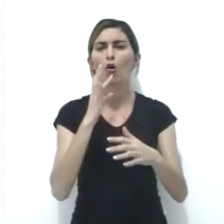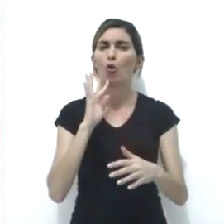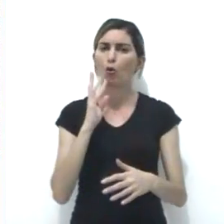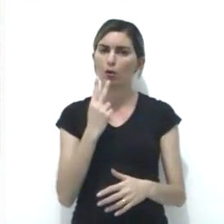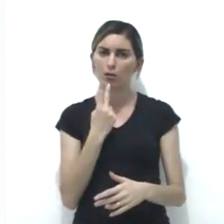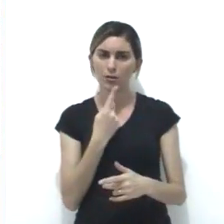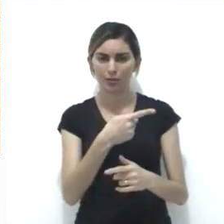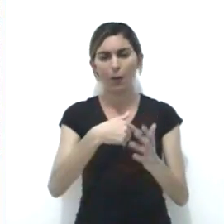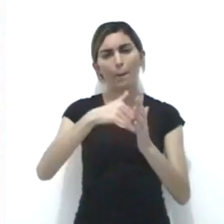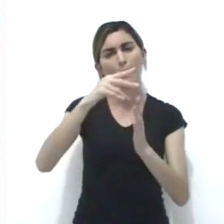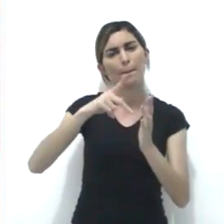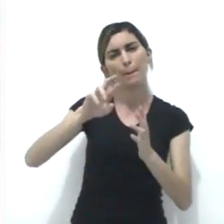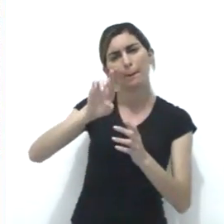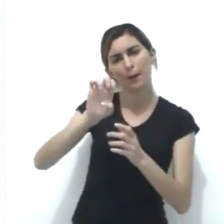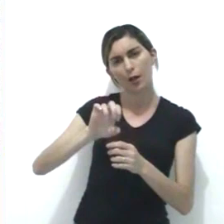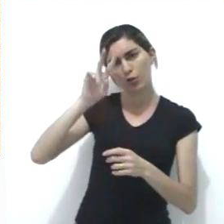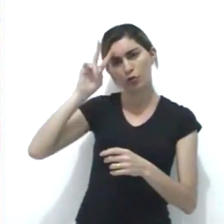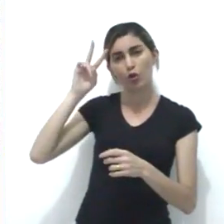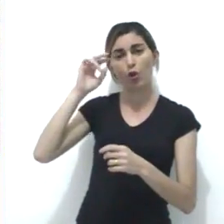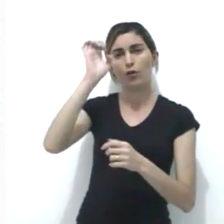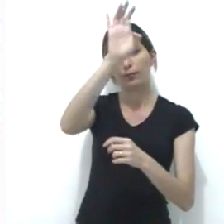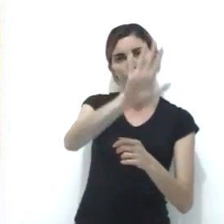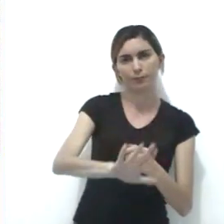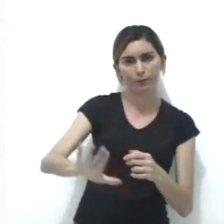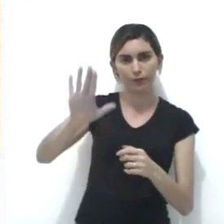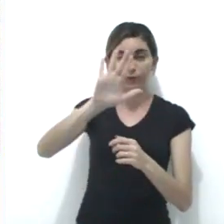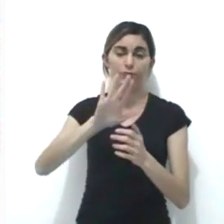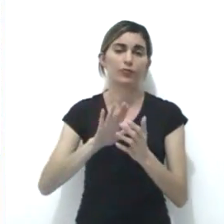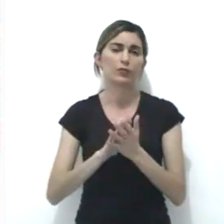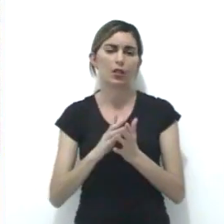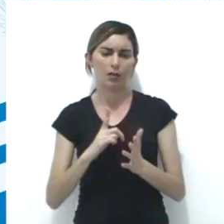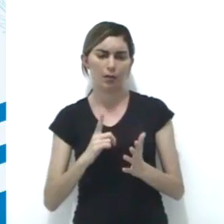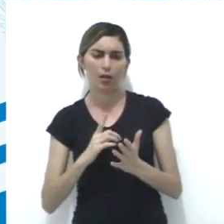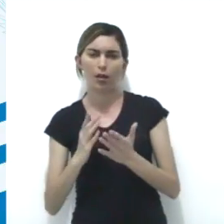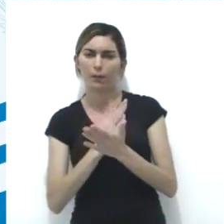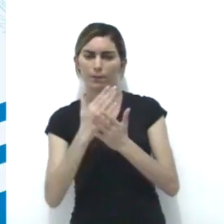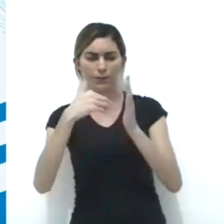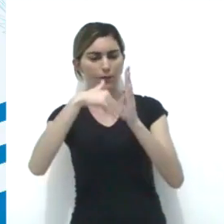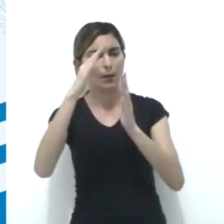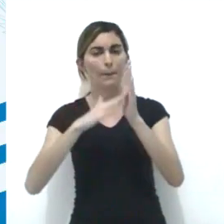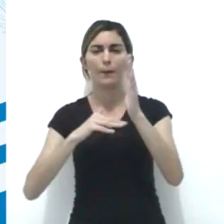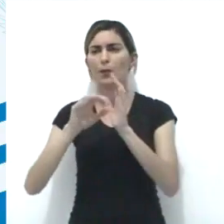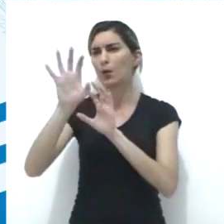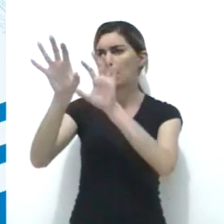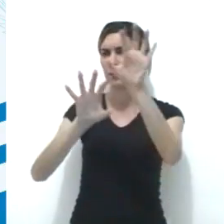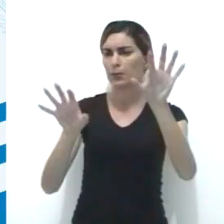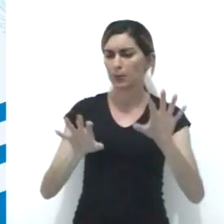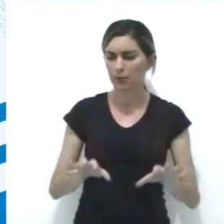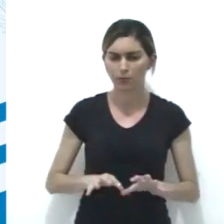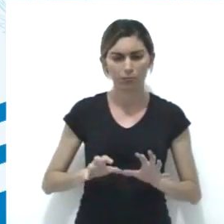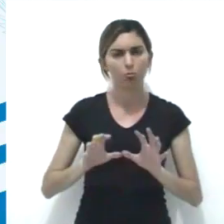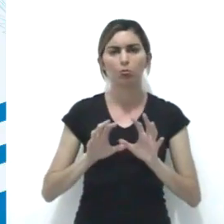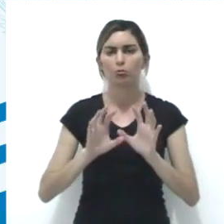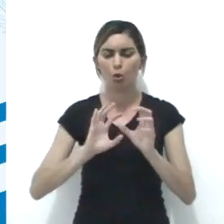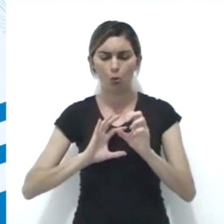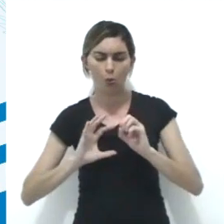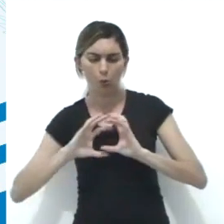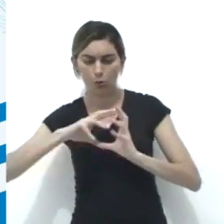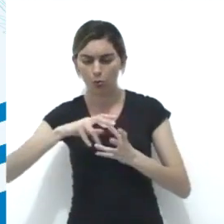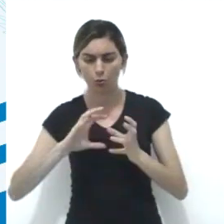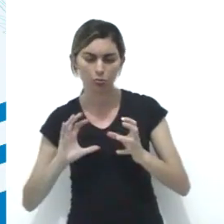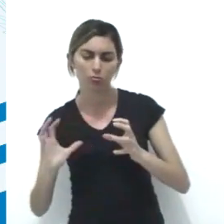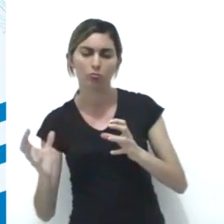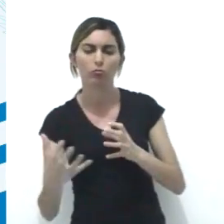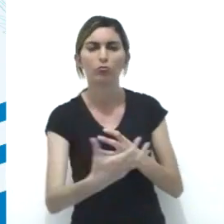pinturas reconhecidas como pré-históricas na Europa. Existem pinturas rupestres espalhadas em todos os